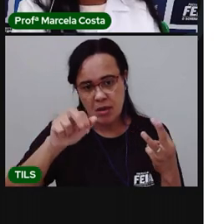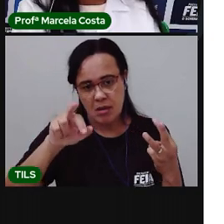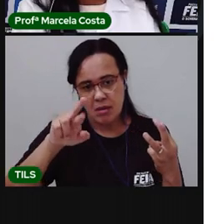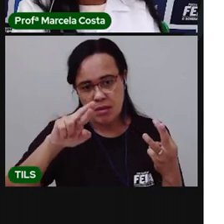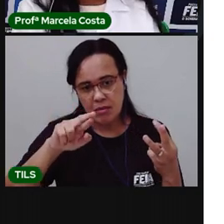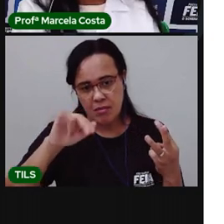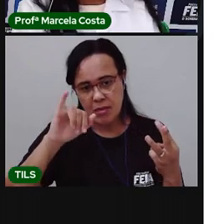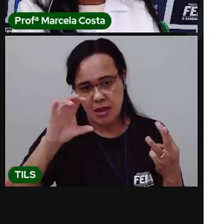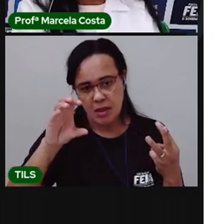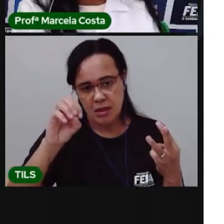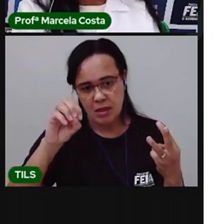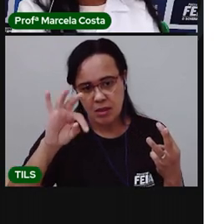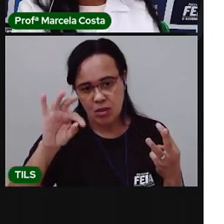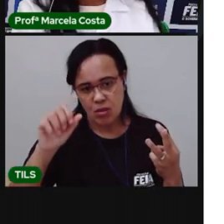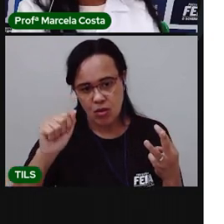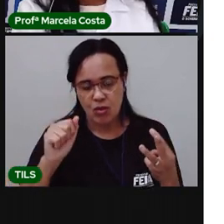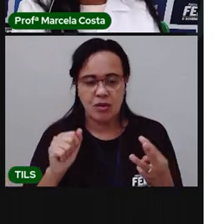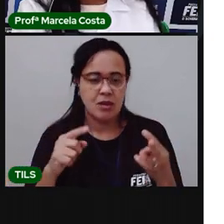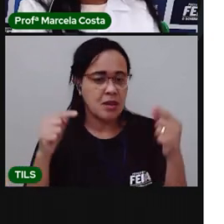Maricota, rota.